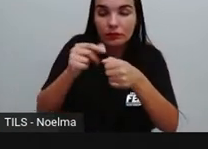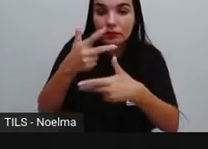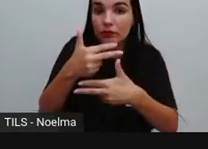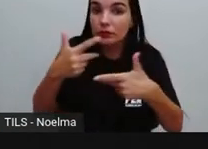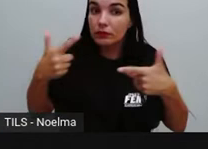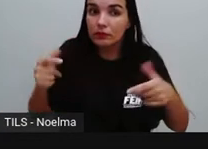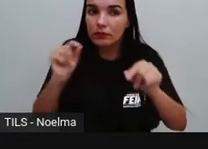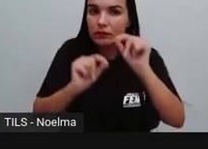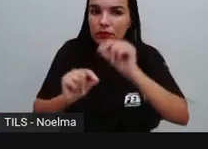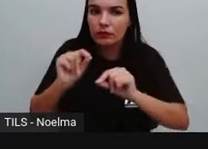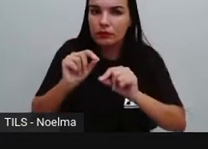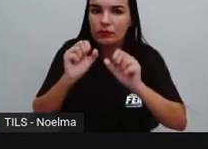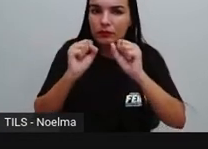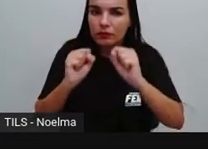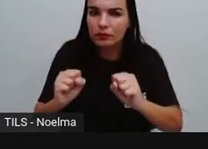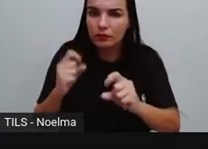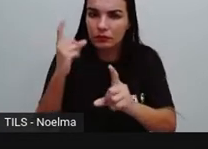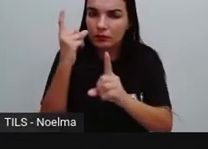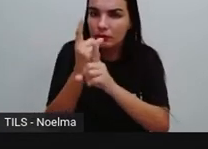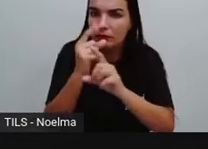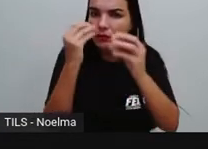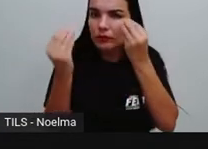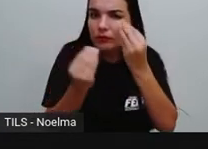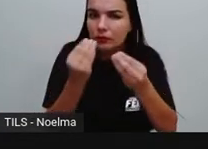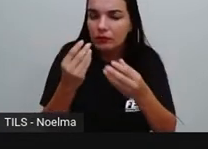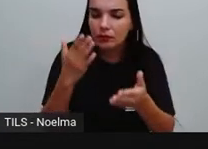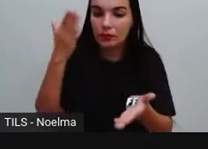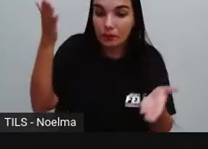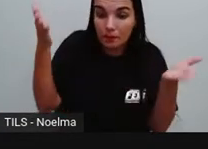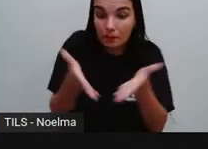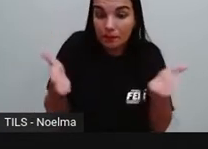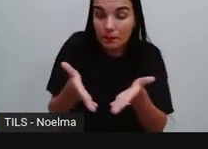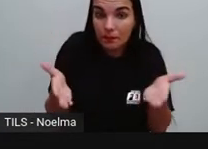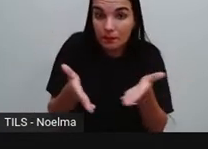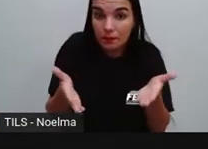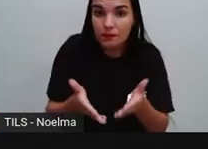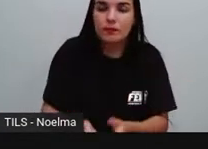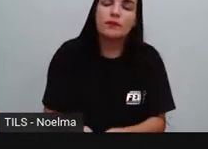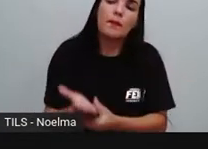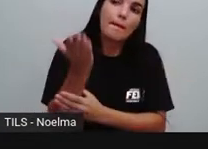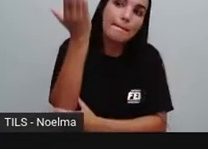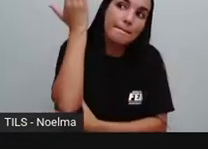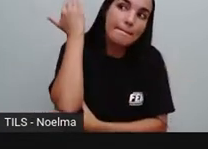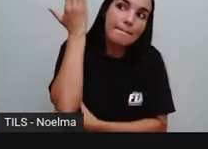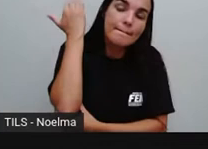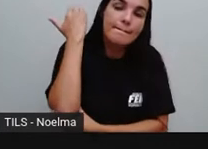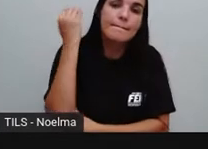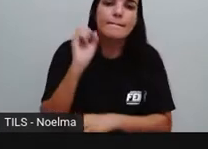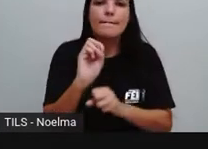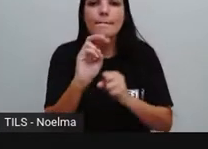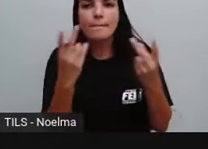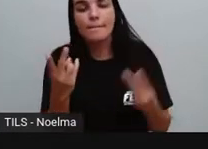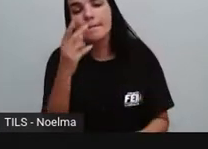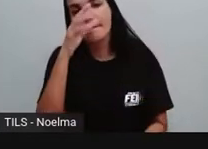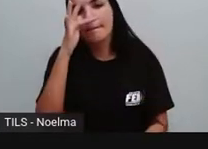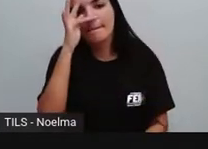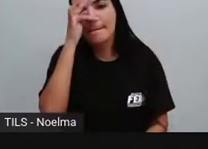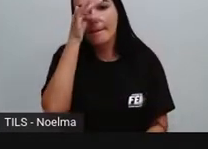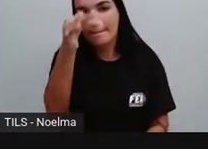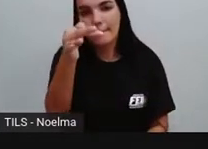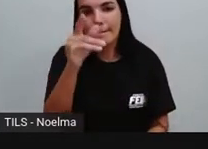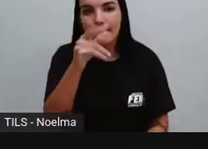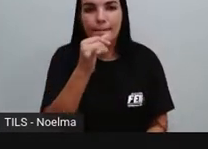estar, então, em quê? No presente, no passado, que também é chamado de pretérito, ou no futuro. Por exemplo,